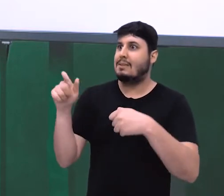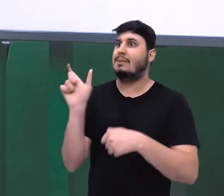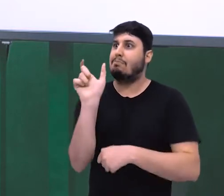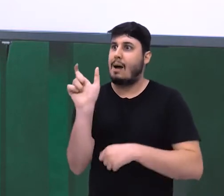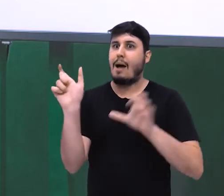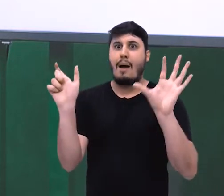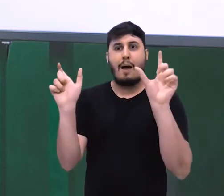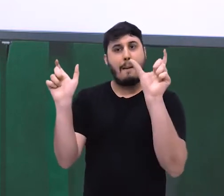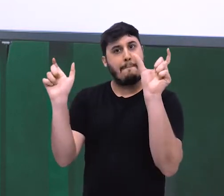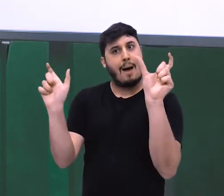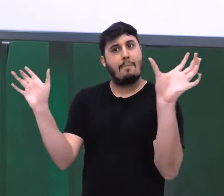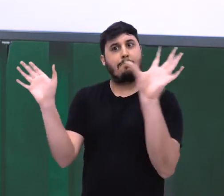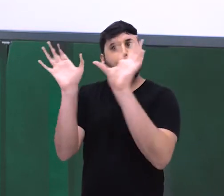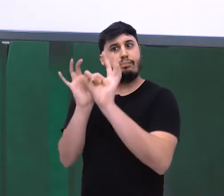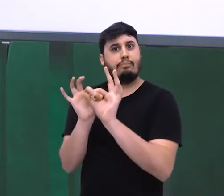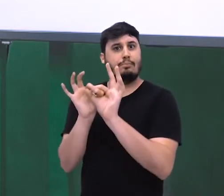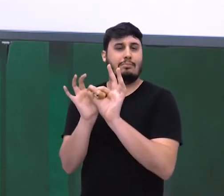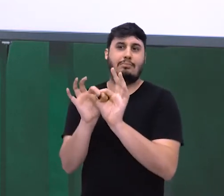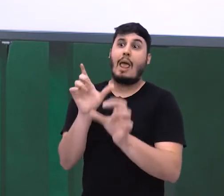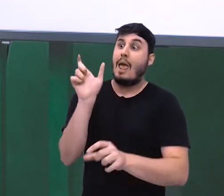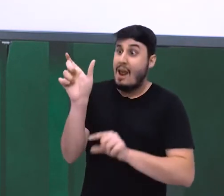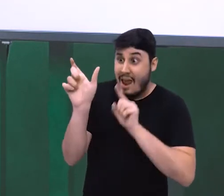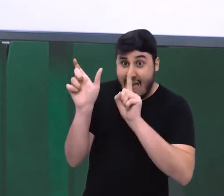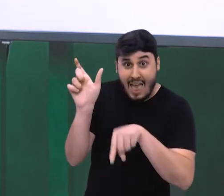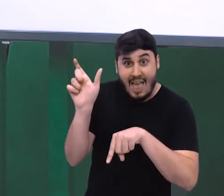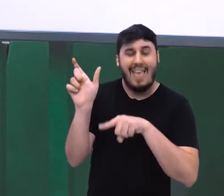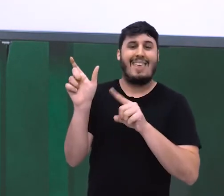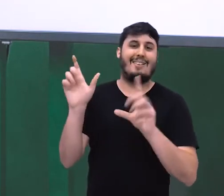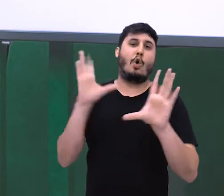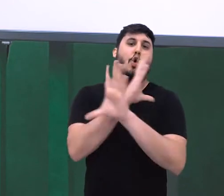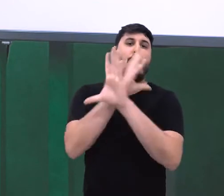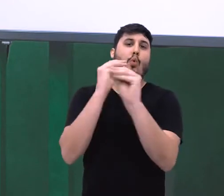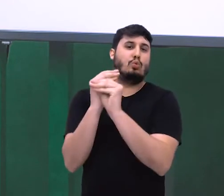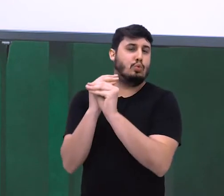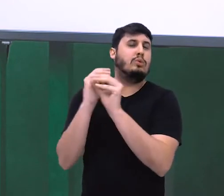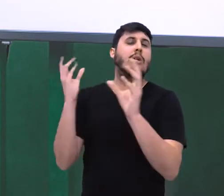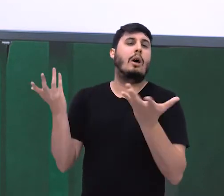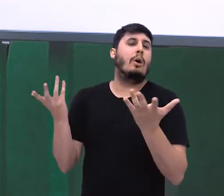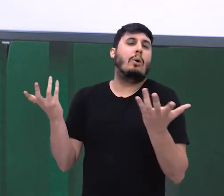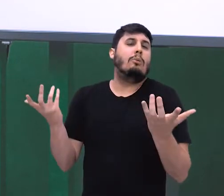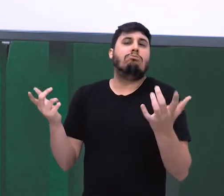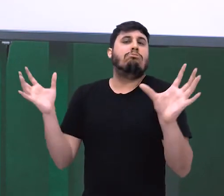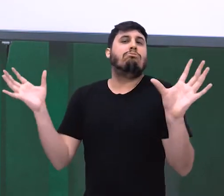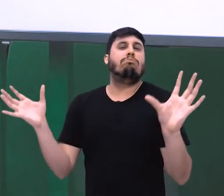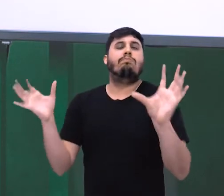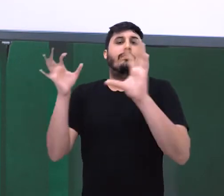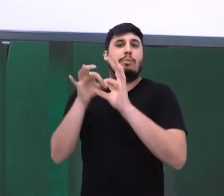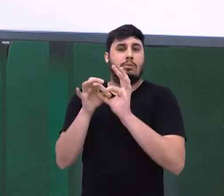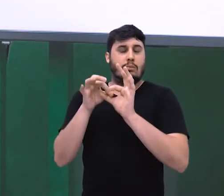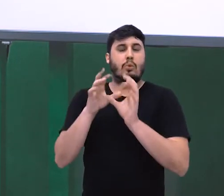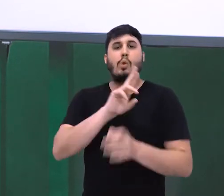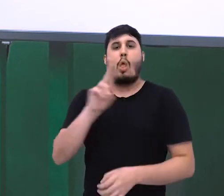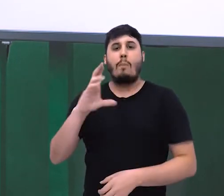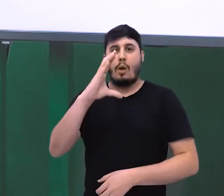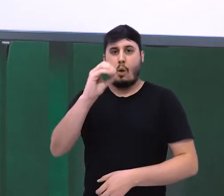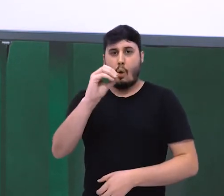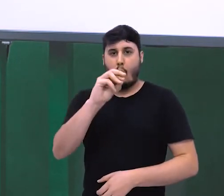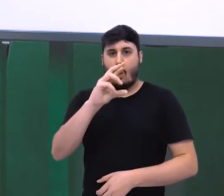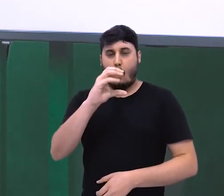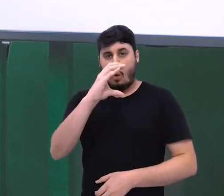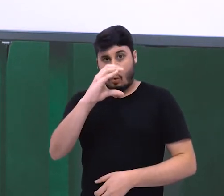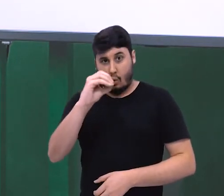coordenadas, eu tenho uma conjunção coordenativa, como acontece nesse exemplo, que eu já mostrei para vocês, mas eu vou retornar agora